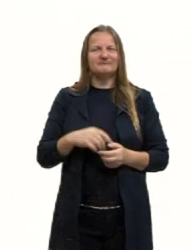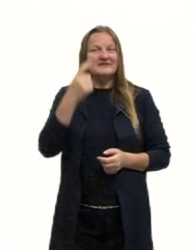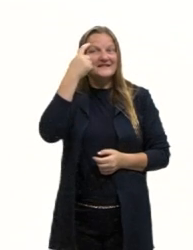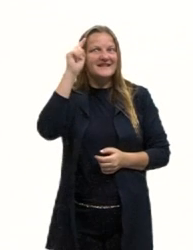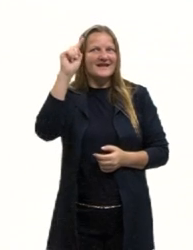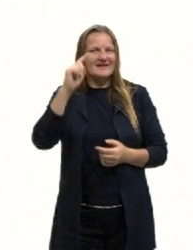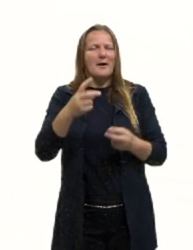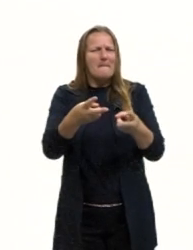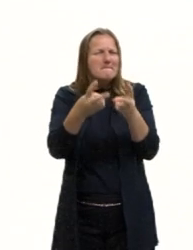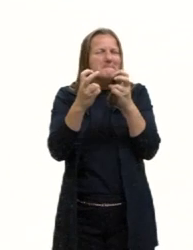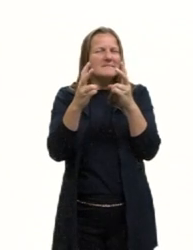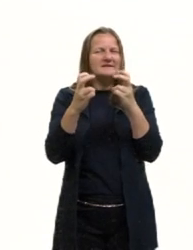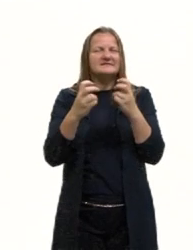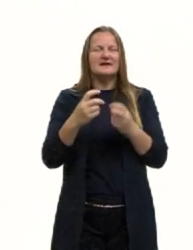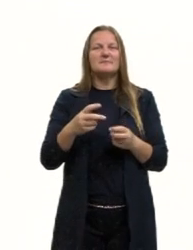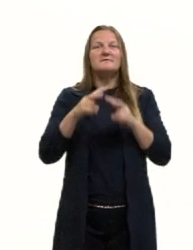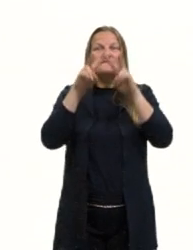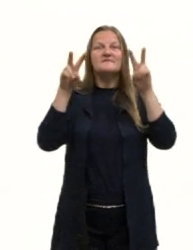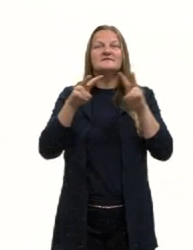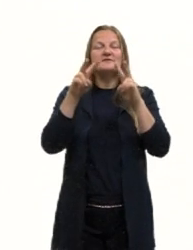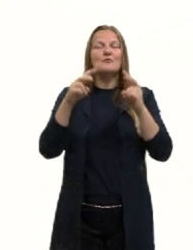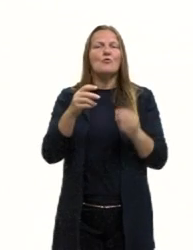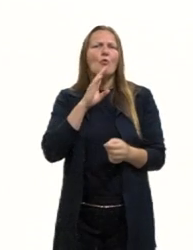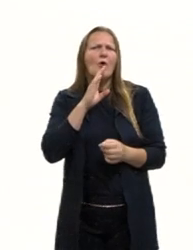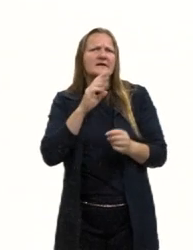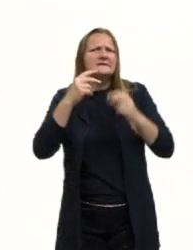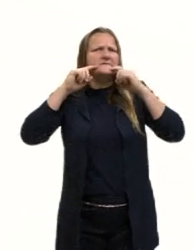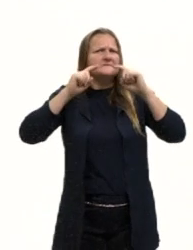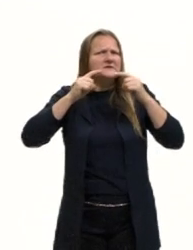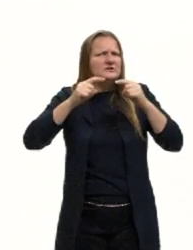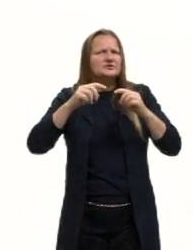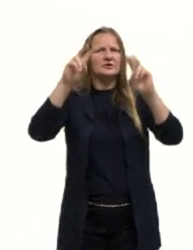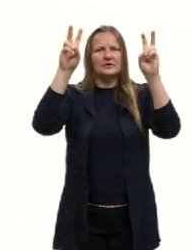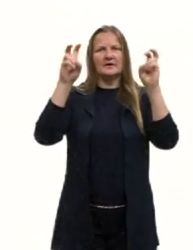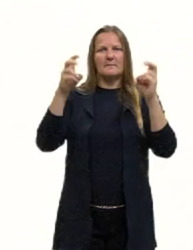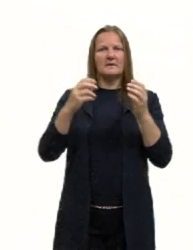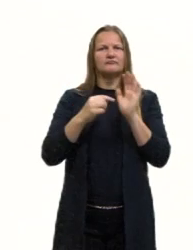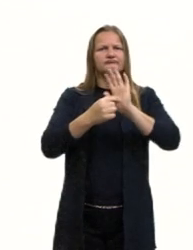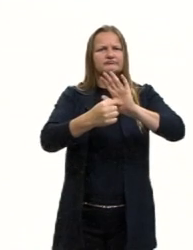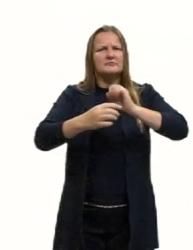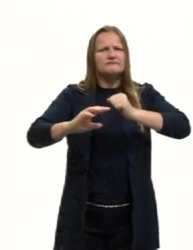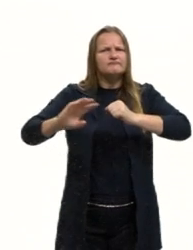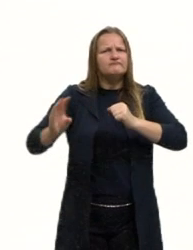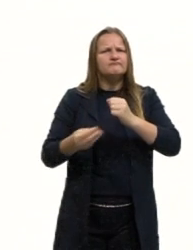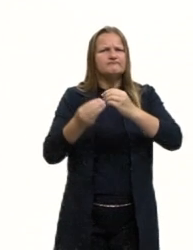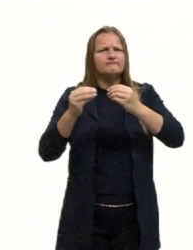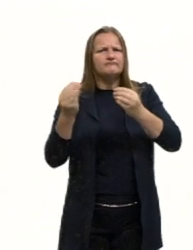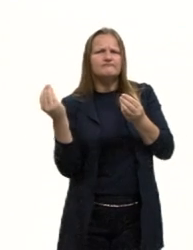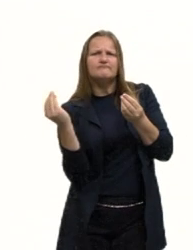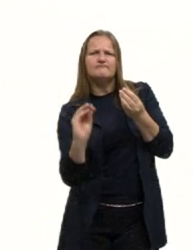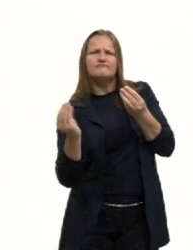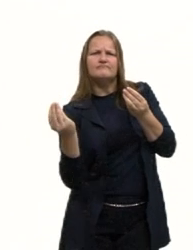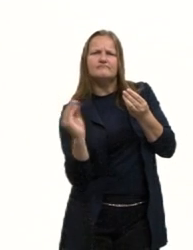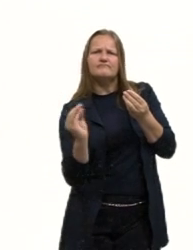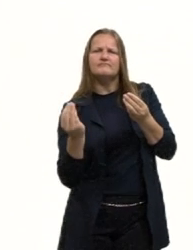percepção e da tua visão crítica do tema. Então, o embasar vai ser o seguinte, vai ser tu colocar